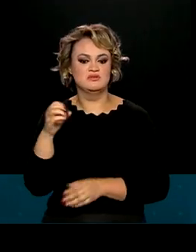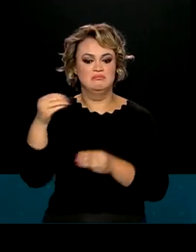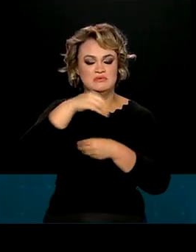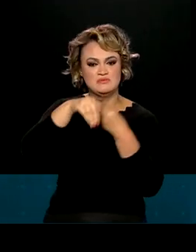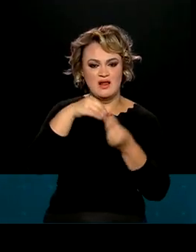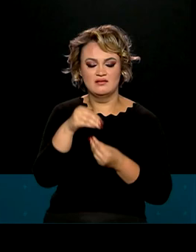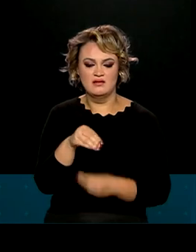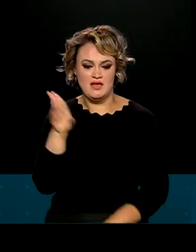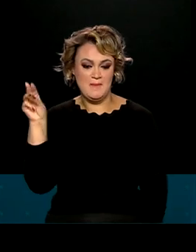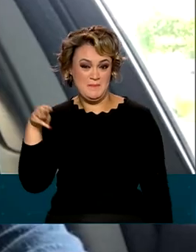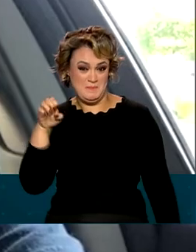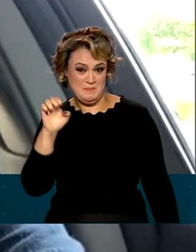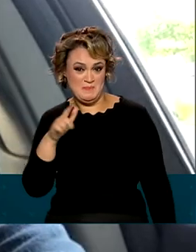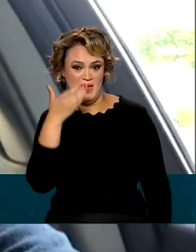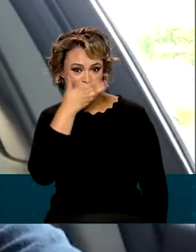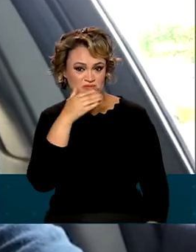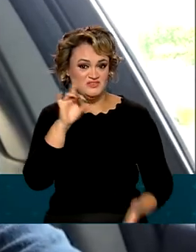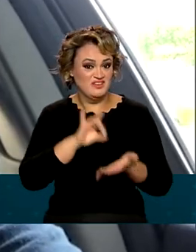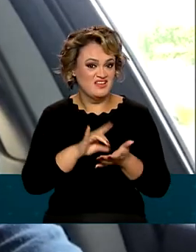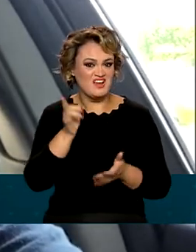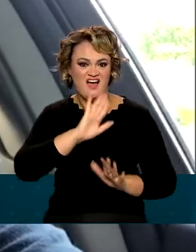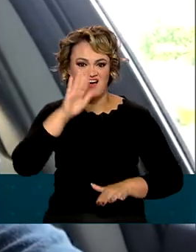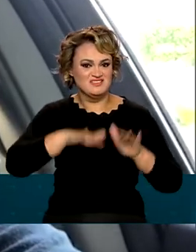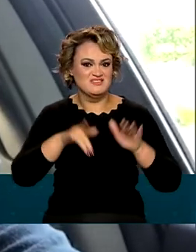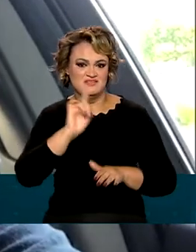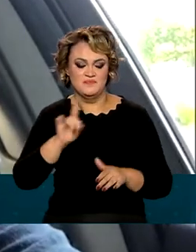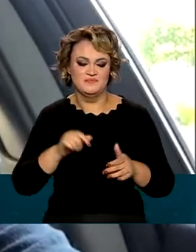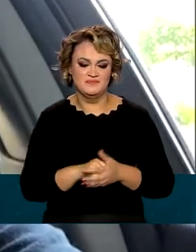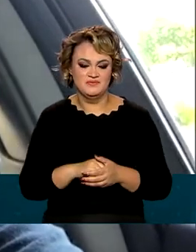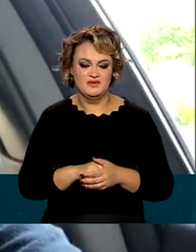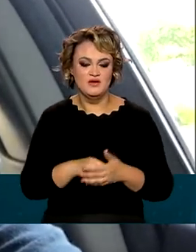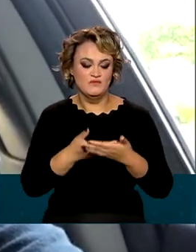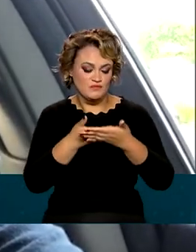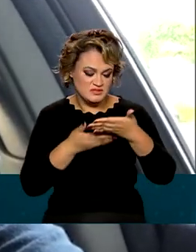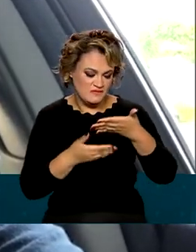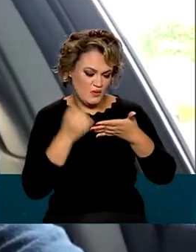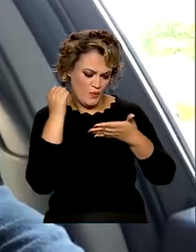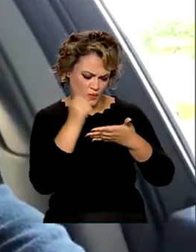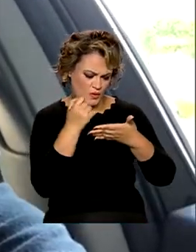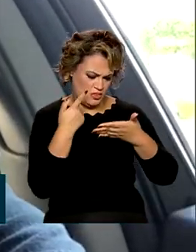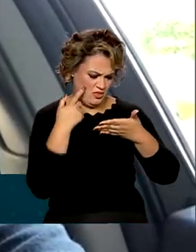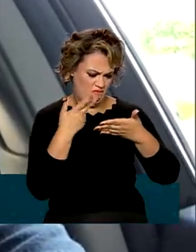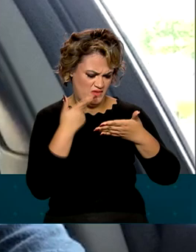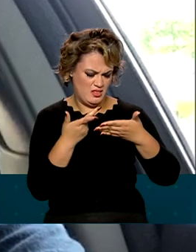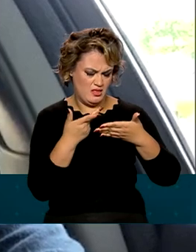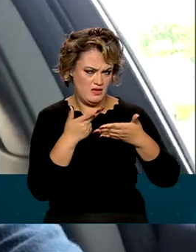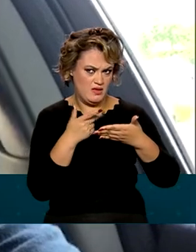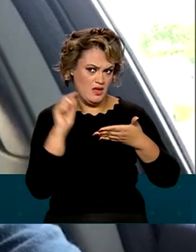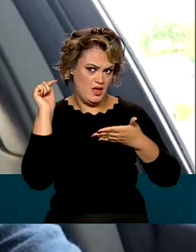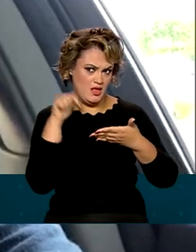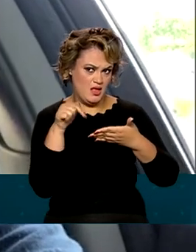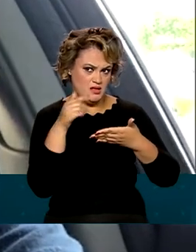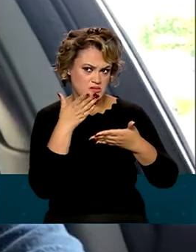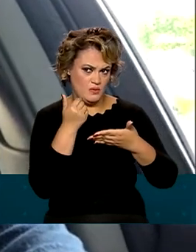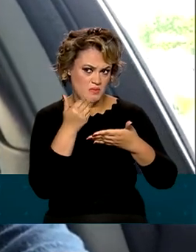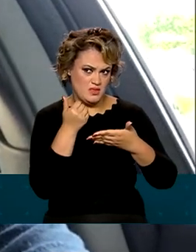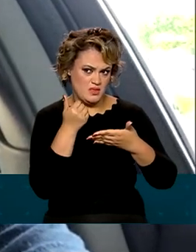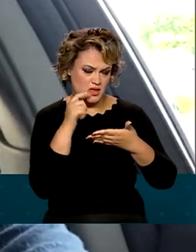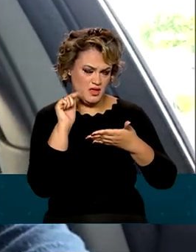tem mel que não é mel. Às vezes você tem no rótulo dizendo que um alimento é